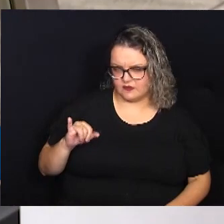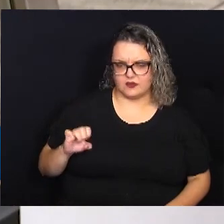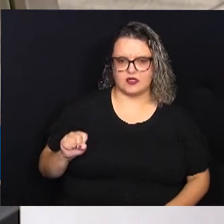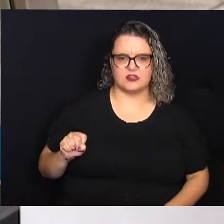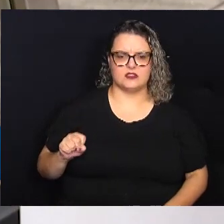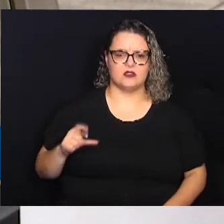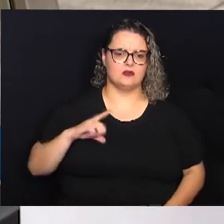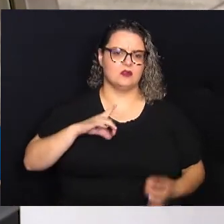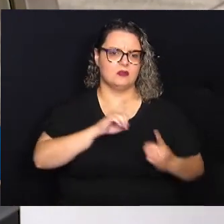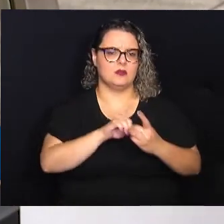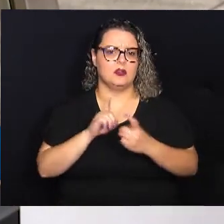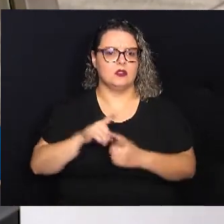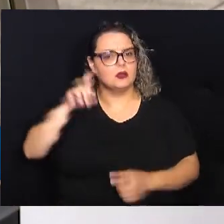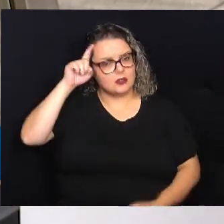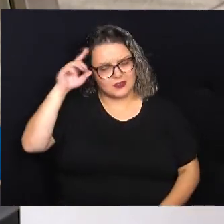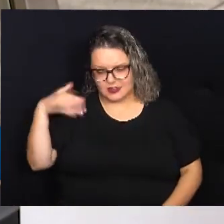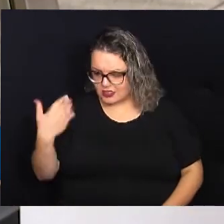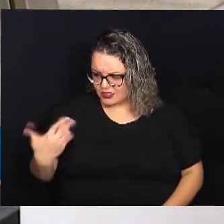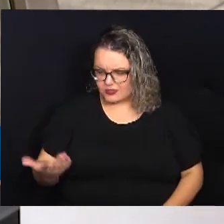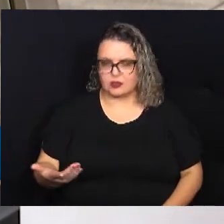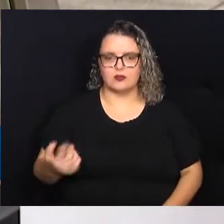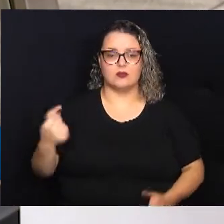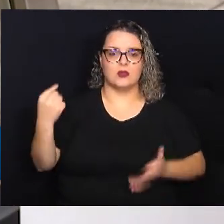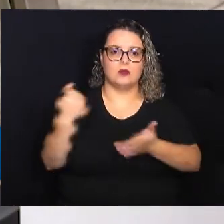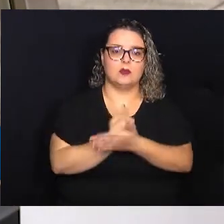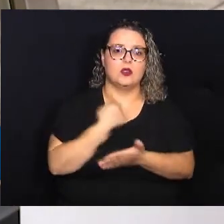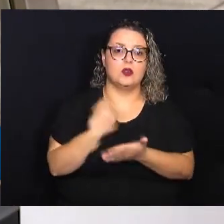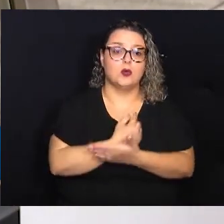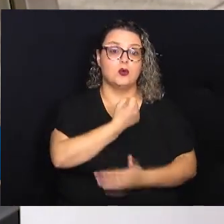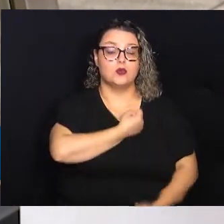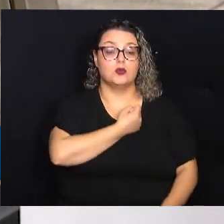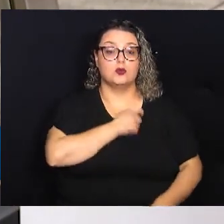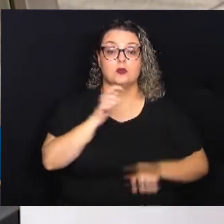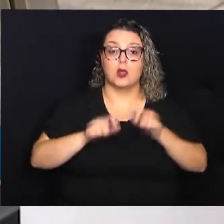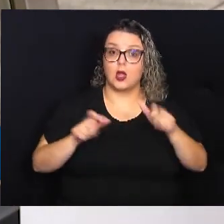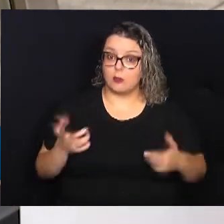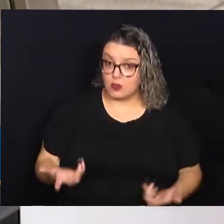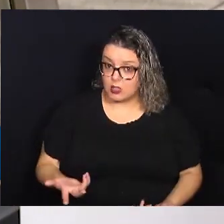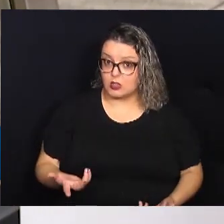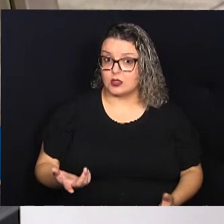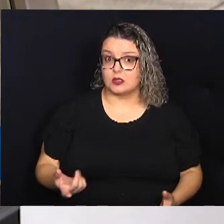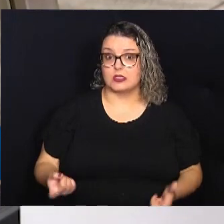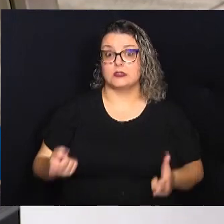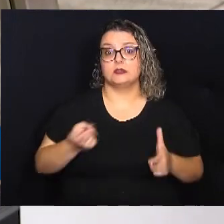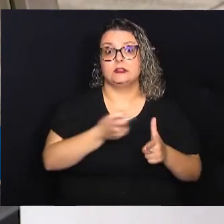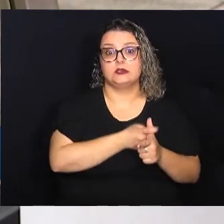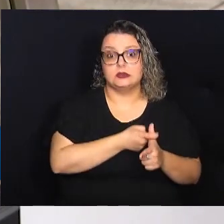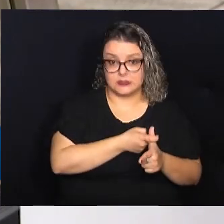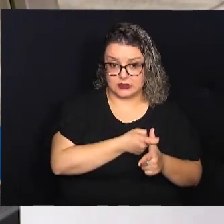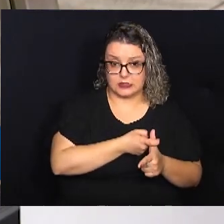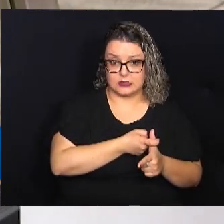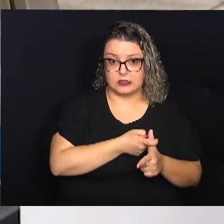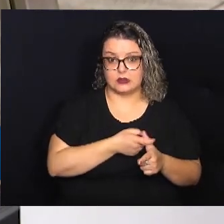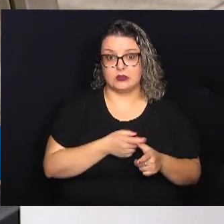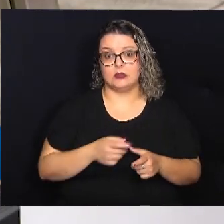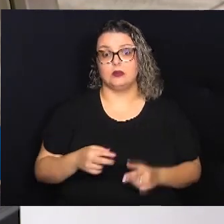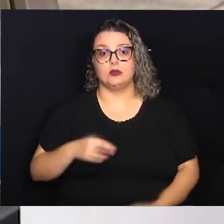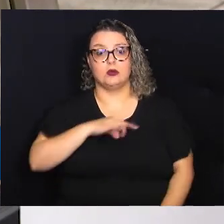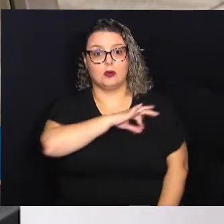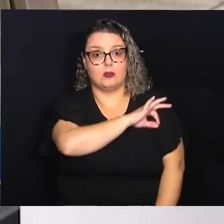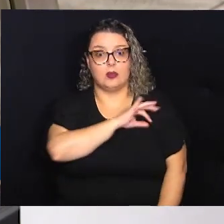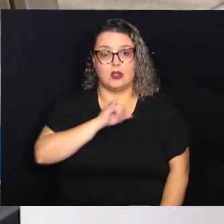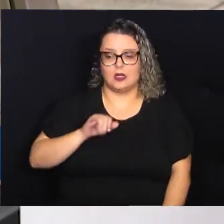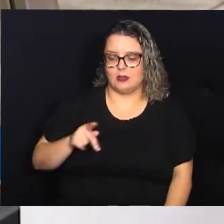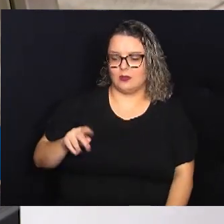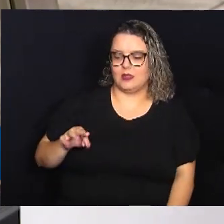e eles me perguntam diariamente. Então o número de pessoas em débitos com a prefeitura